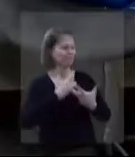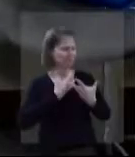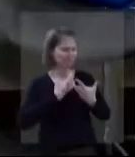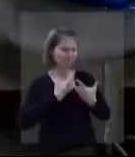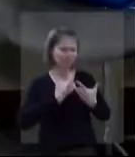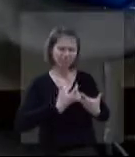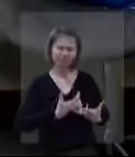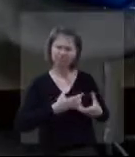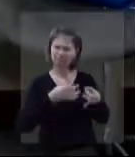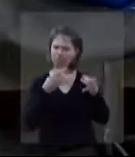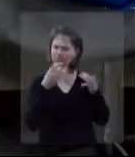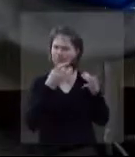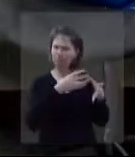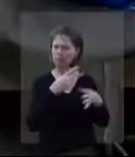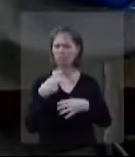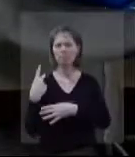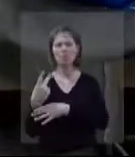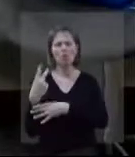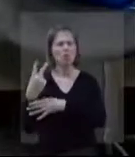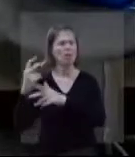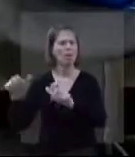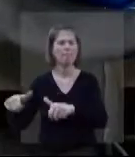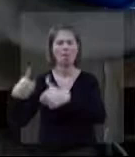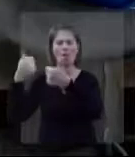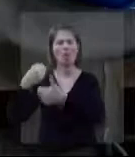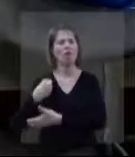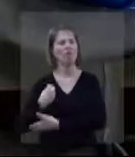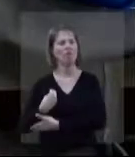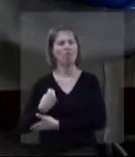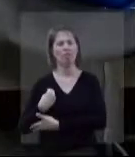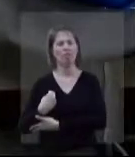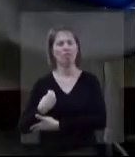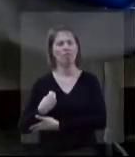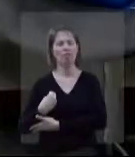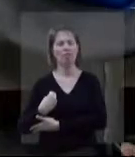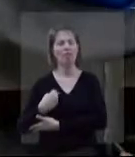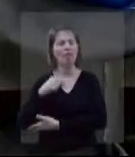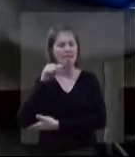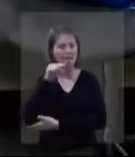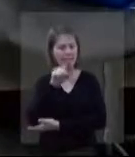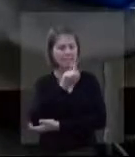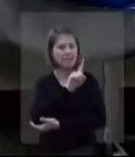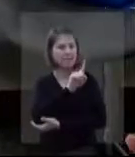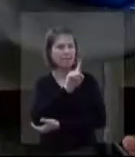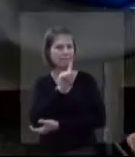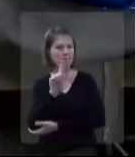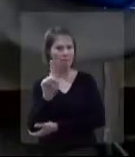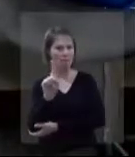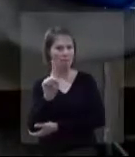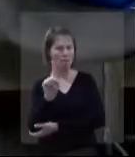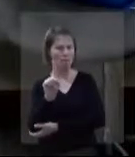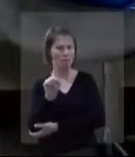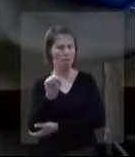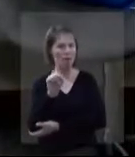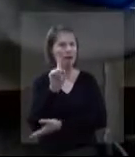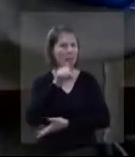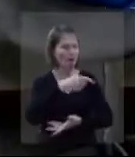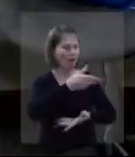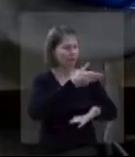quis. E ela cansou e falou, olha, eu vou procurar algo melhor para mim, que eu mereço mais. E esse é um não que, em vez de